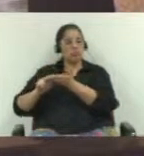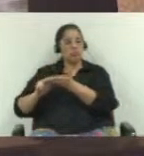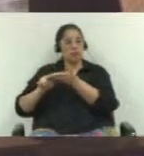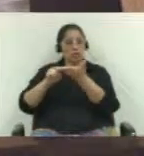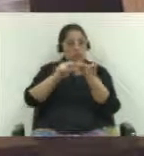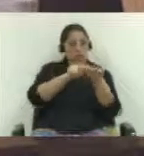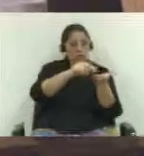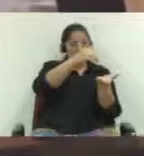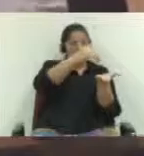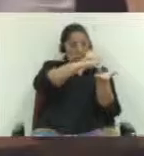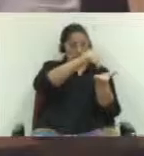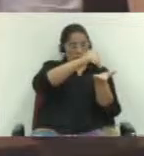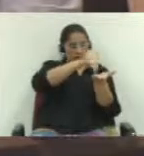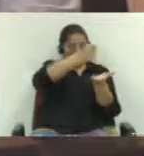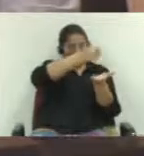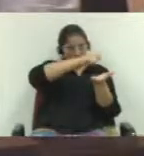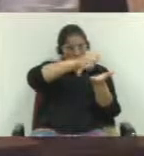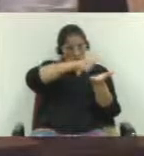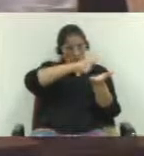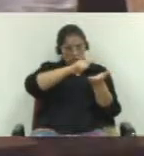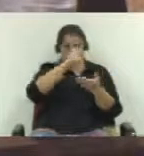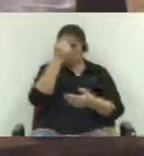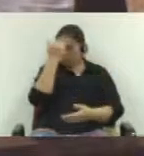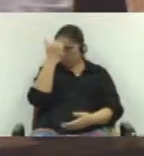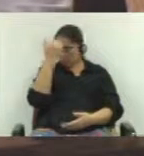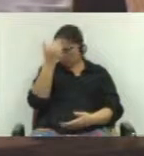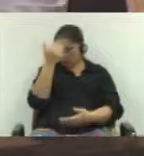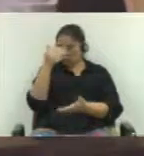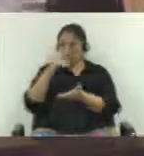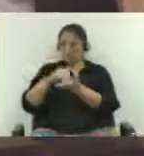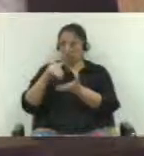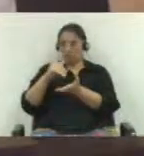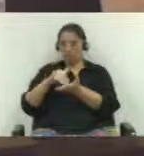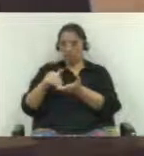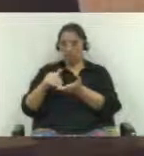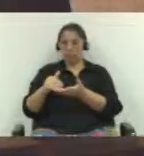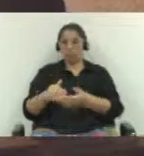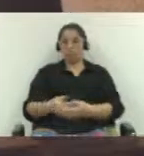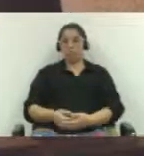procurem o vereador, peça para que ele possa fazer o encaminhamento até o secretário e assim o faremos. Muito obrigado,